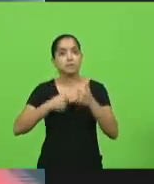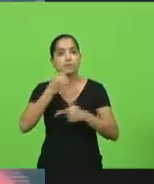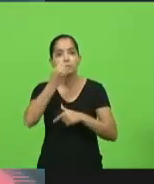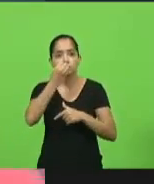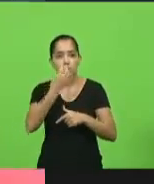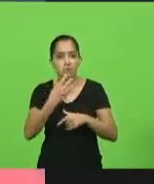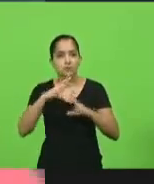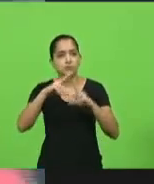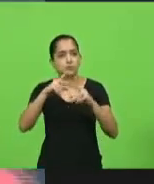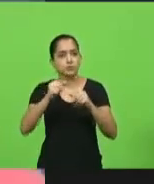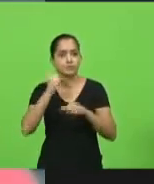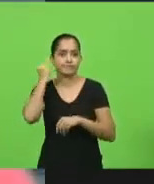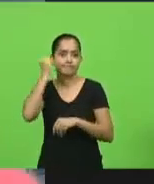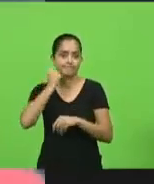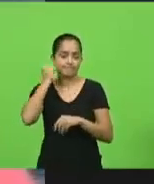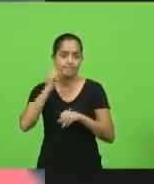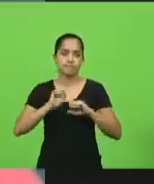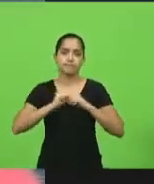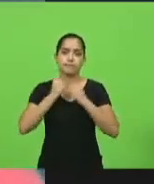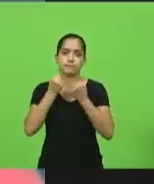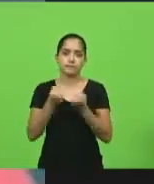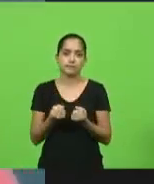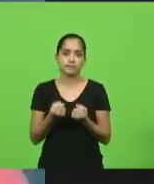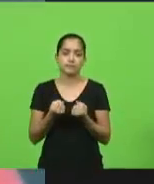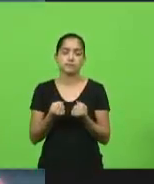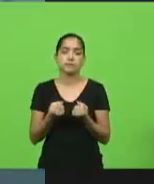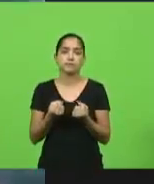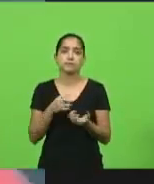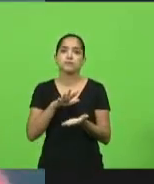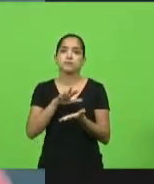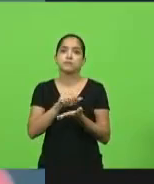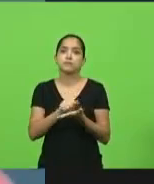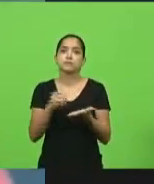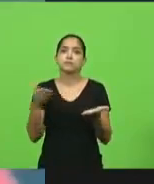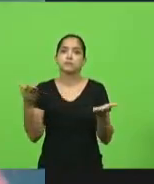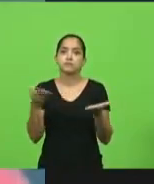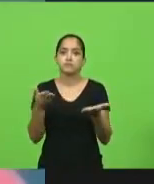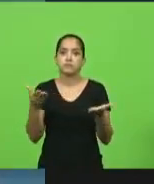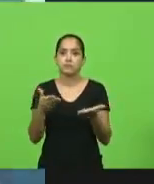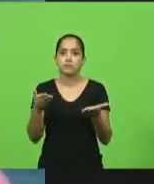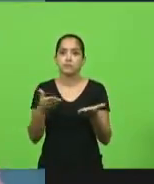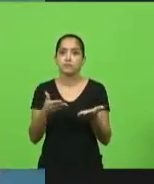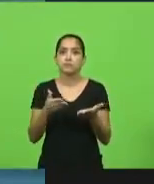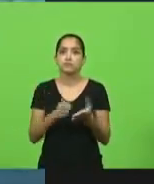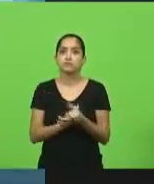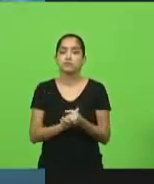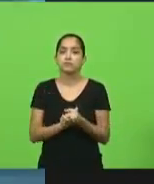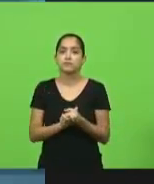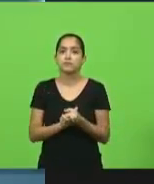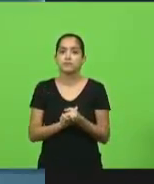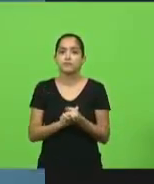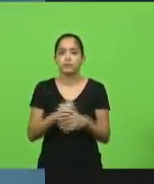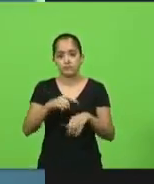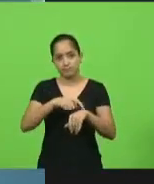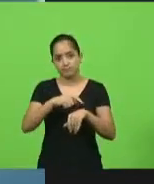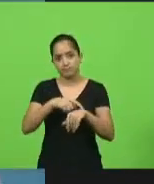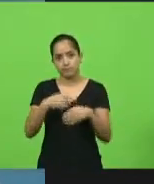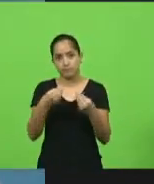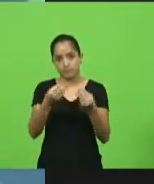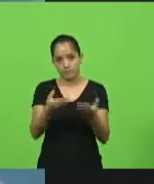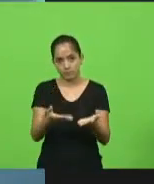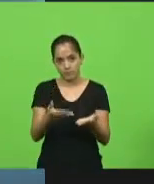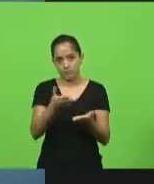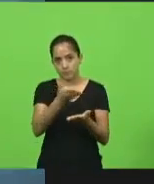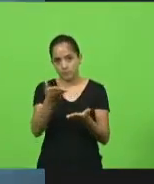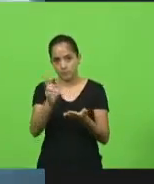em defesa do nosso Estado. Então, faça esse registro e deixe o tempo aí à disposição dos colegas